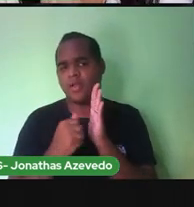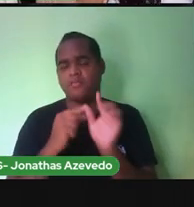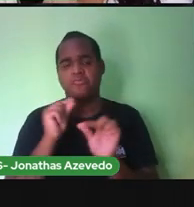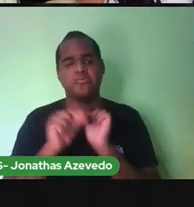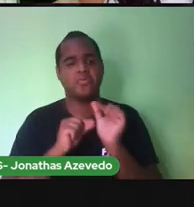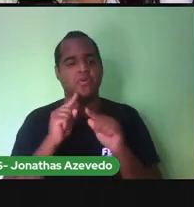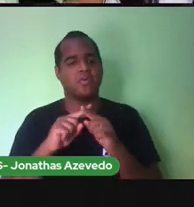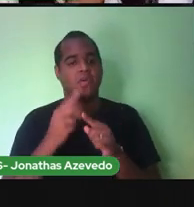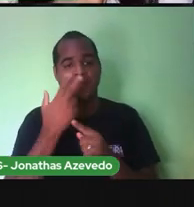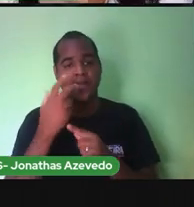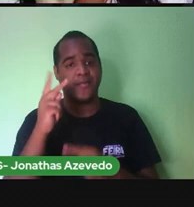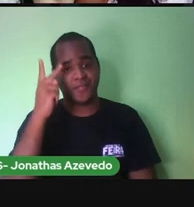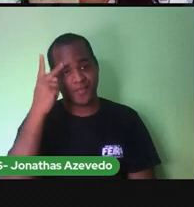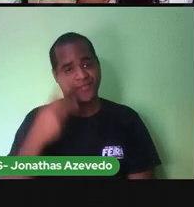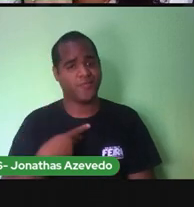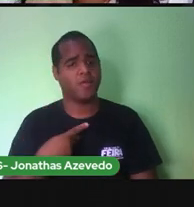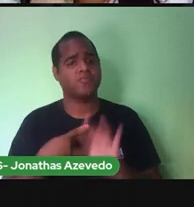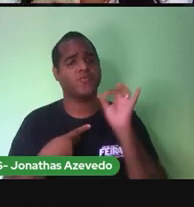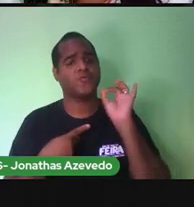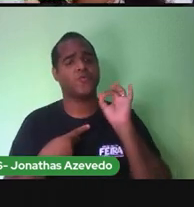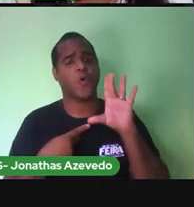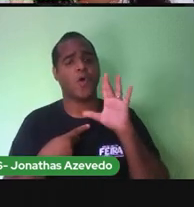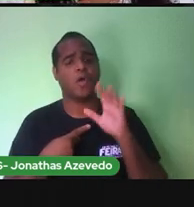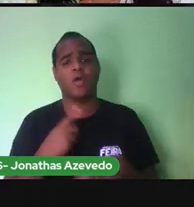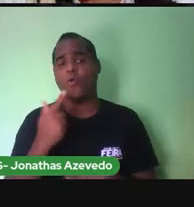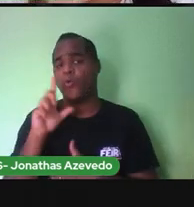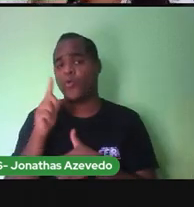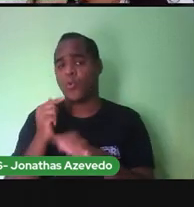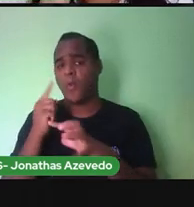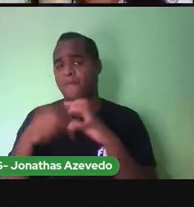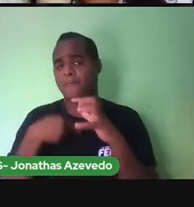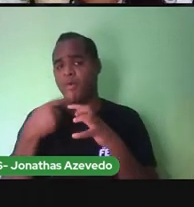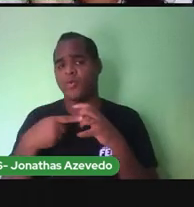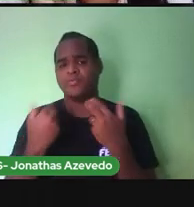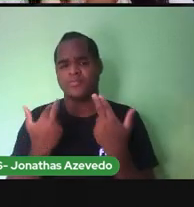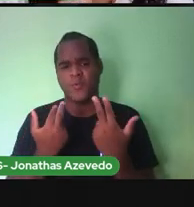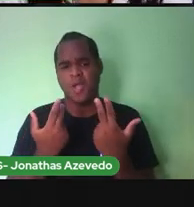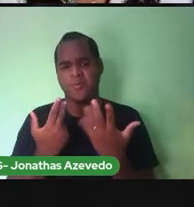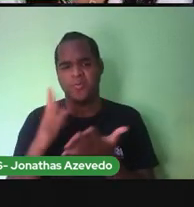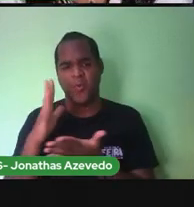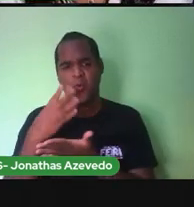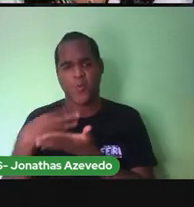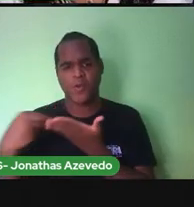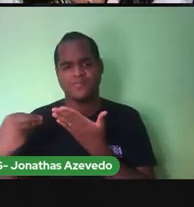são únicas. Ninguém no mundo vai ter uma digital igual a sua.